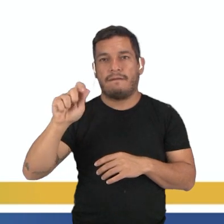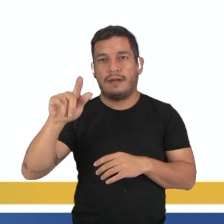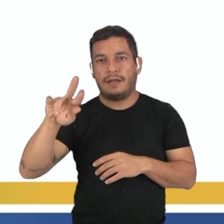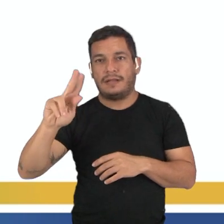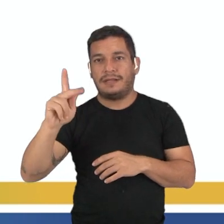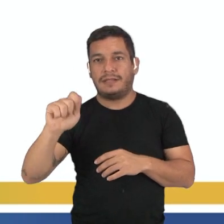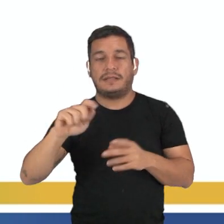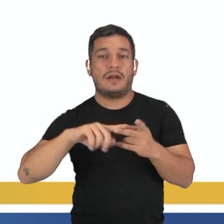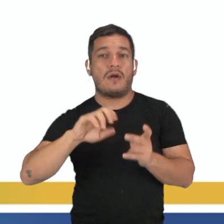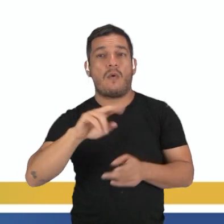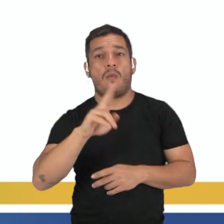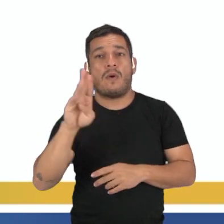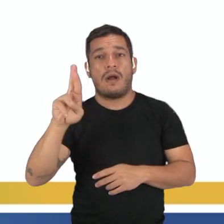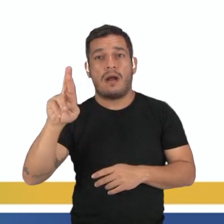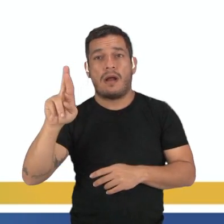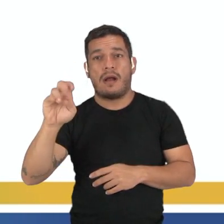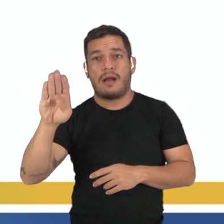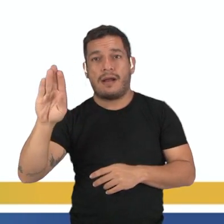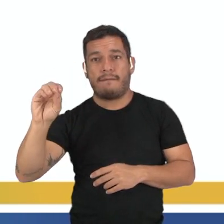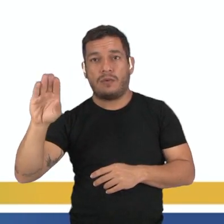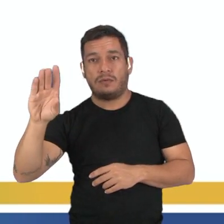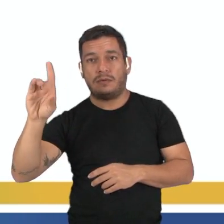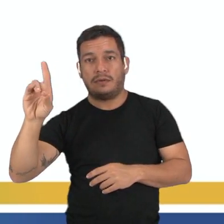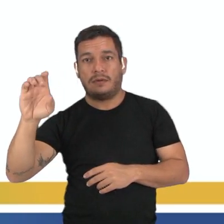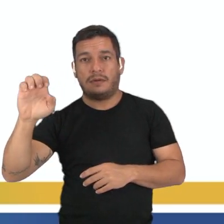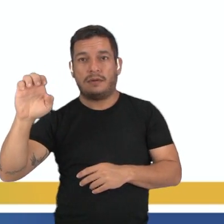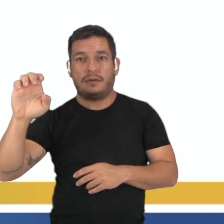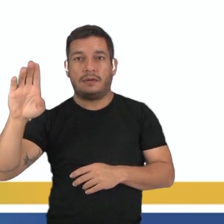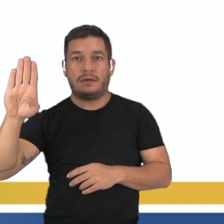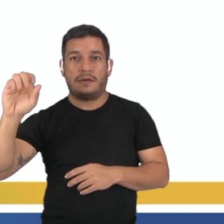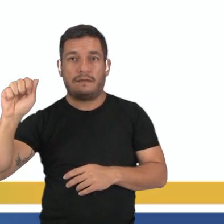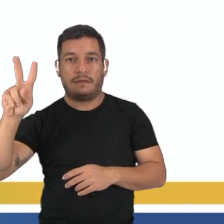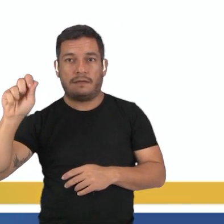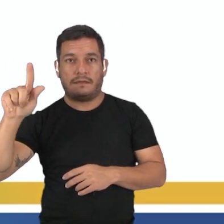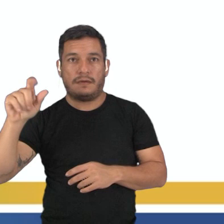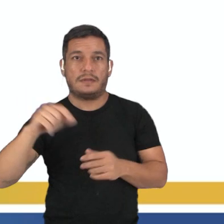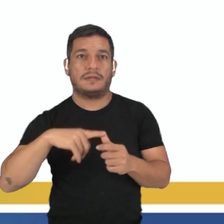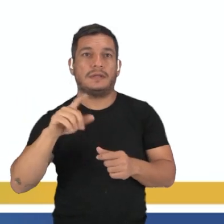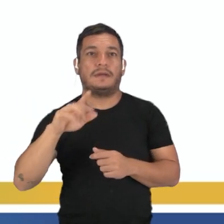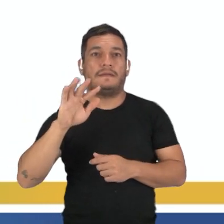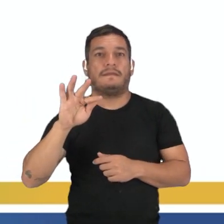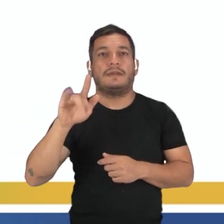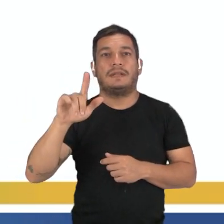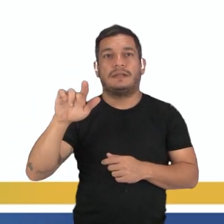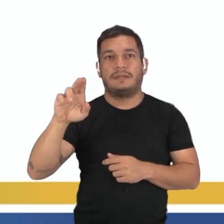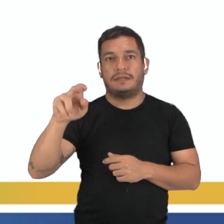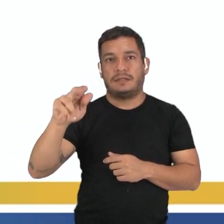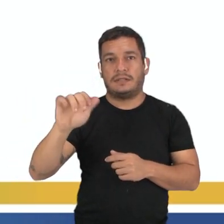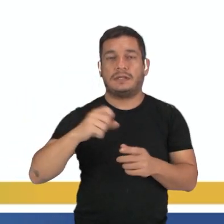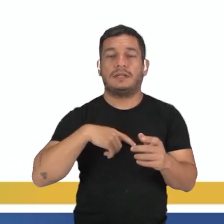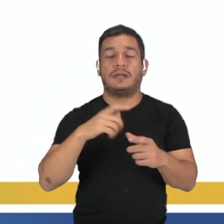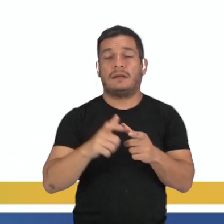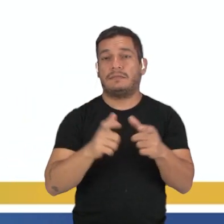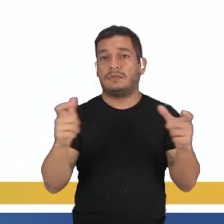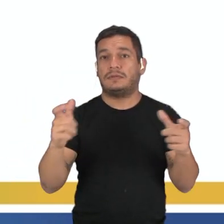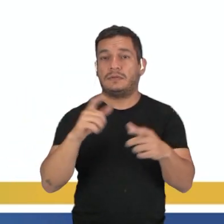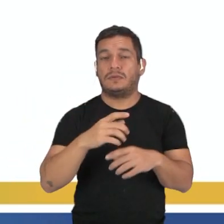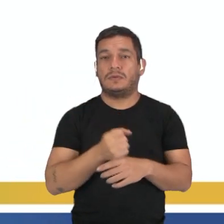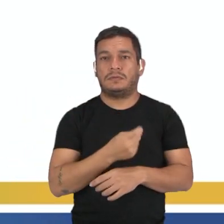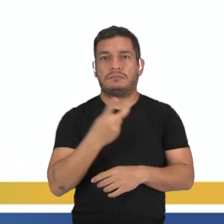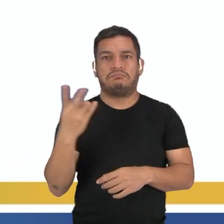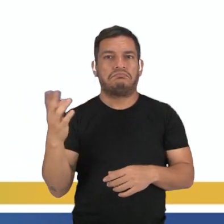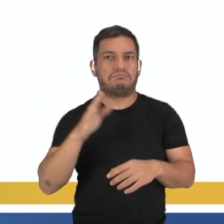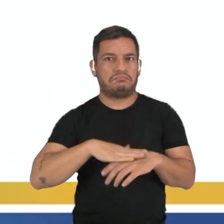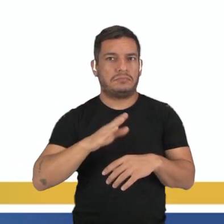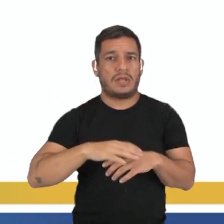como rabo de cavalo. E temos as filicinhas, que são as pteridófitas que apresentam o maior número de espécies, elas podem ter